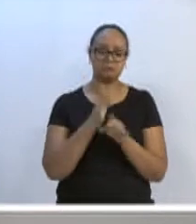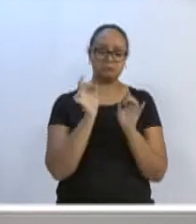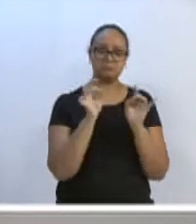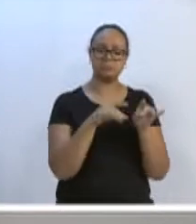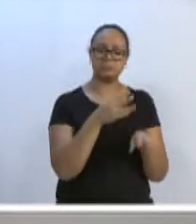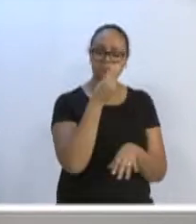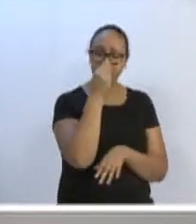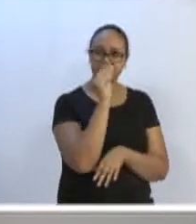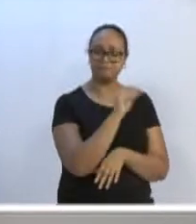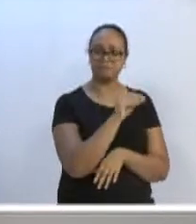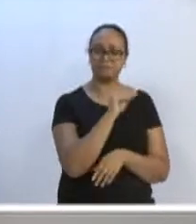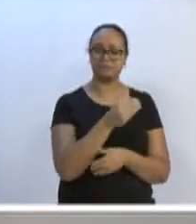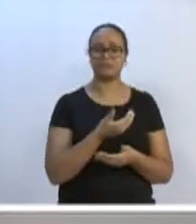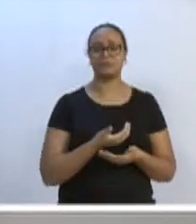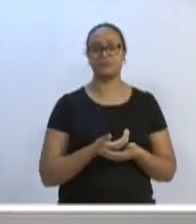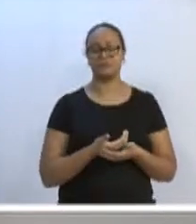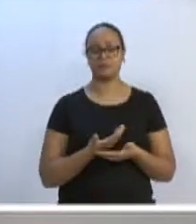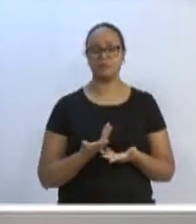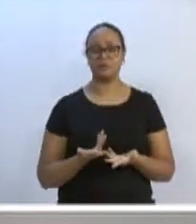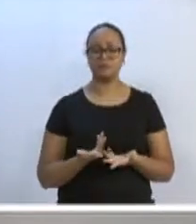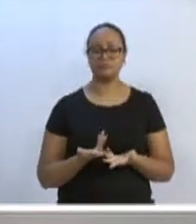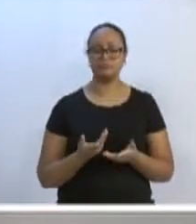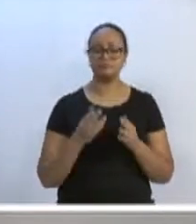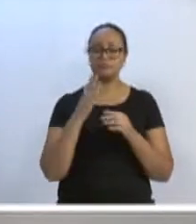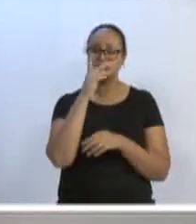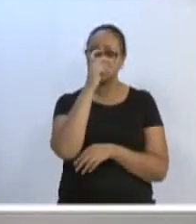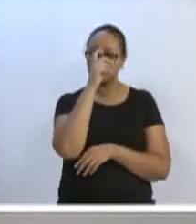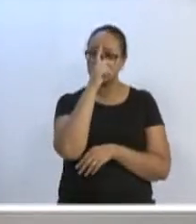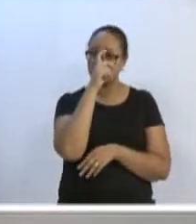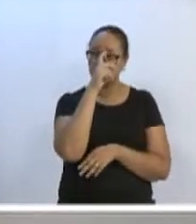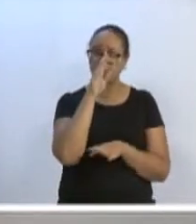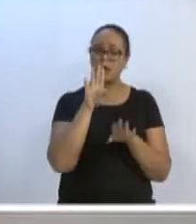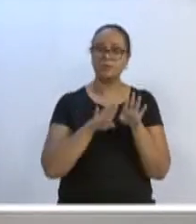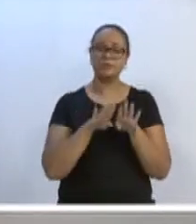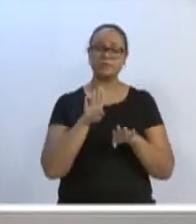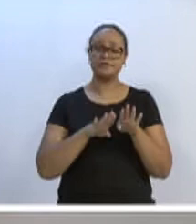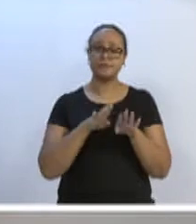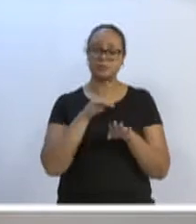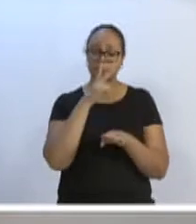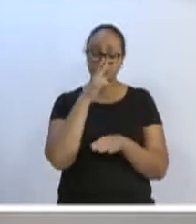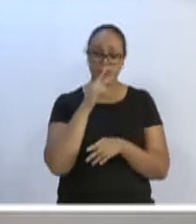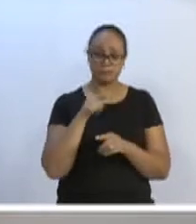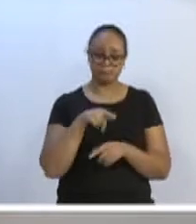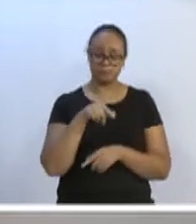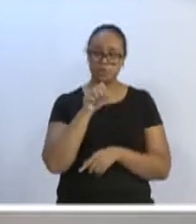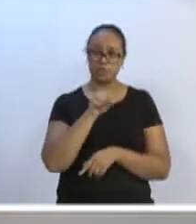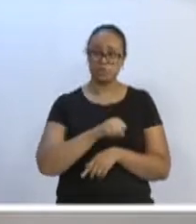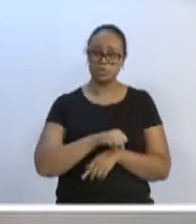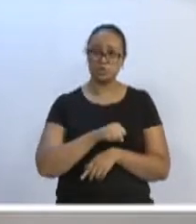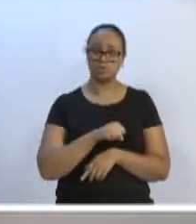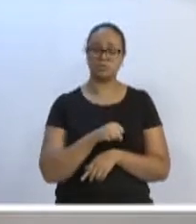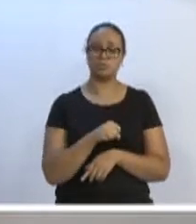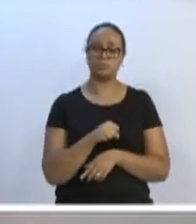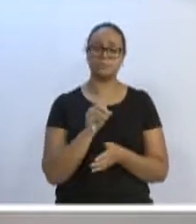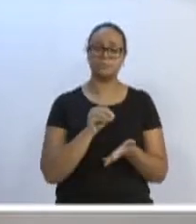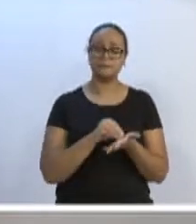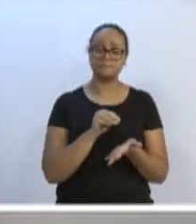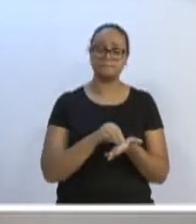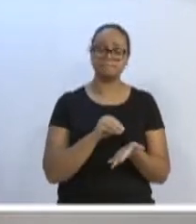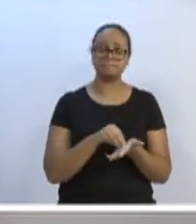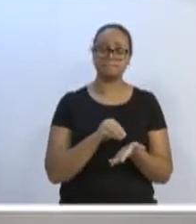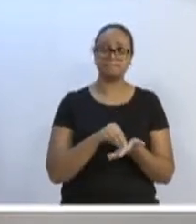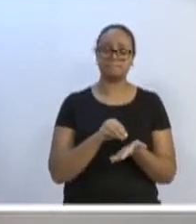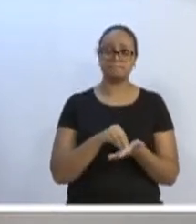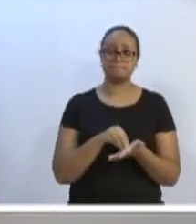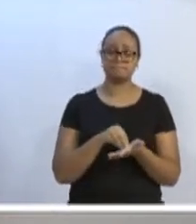Santo Antônio, como eu falei, um hospital que faz, às vezes, de um hospital regional, e ocupando muito